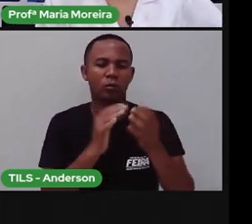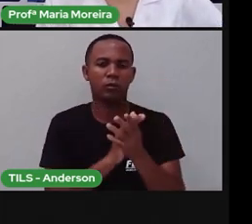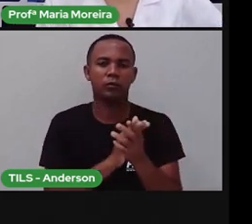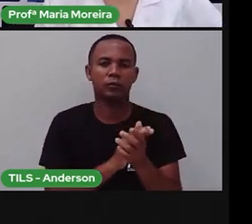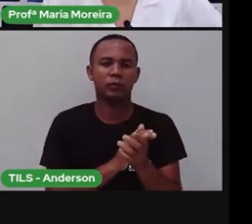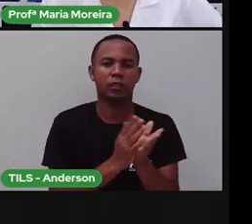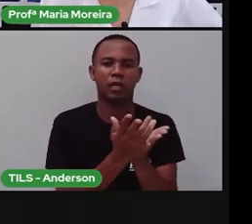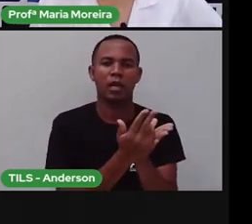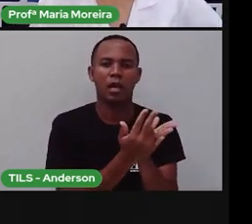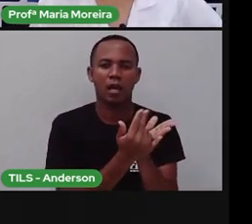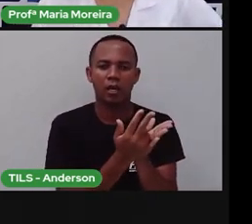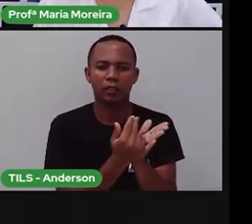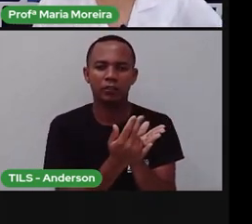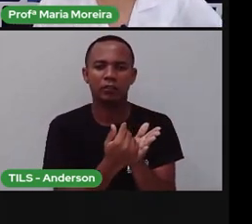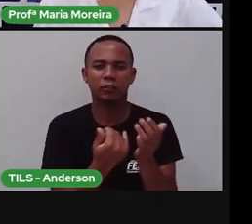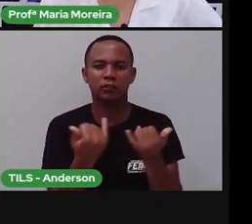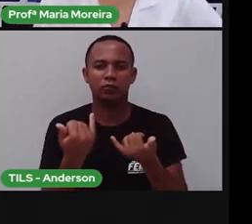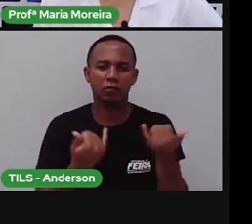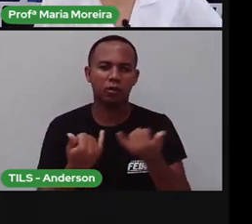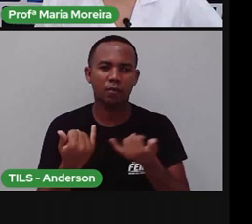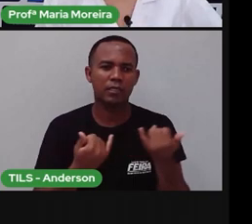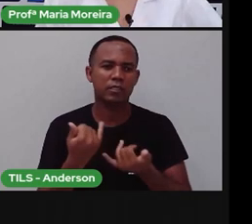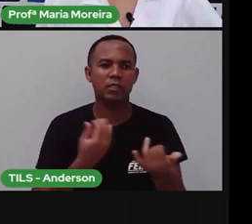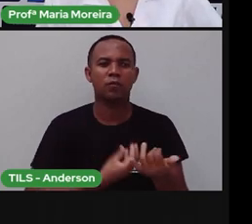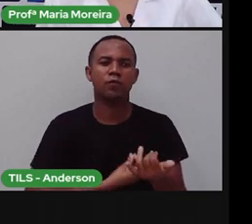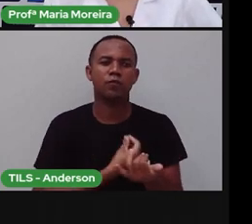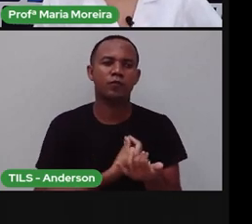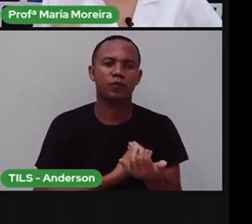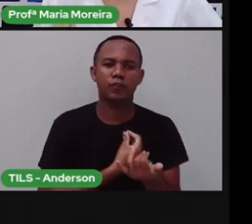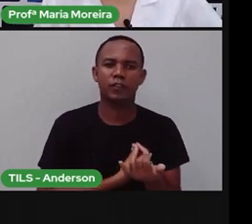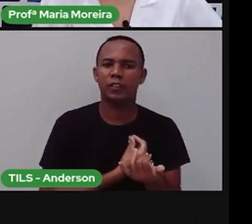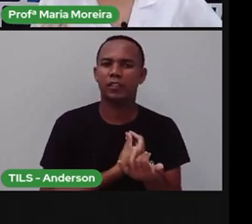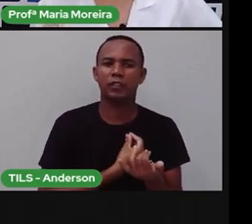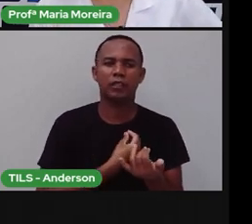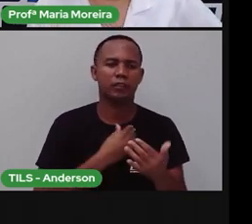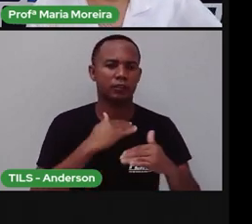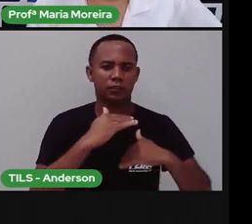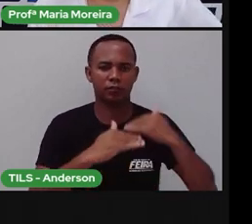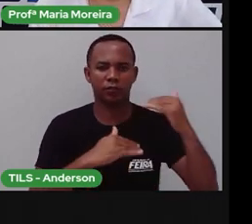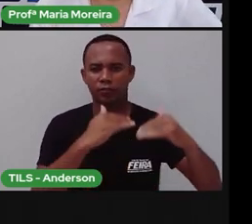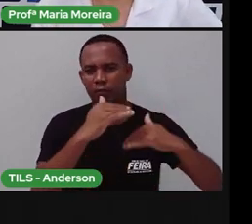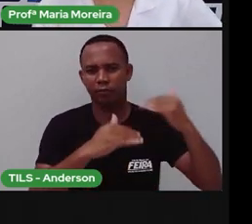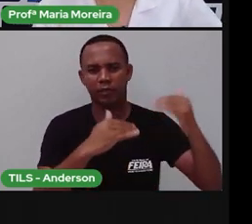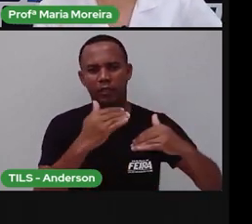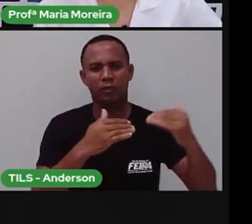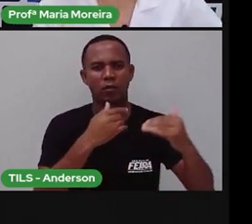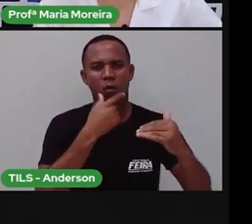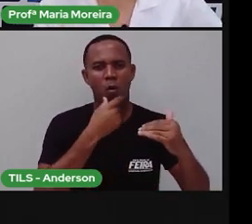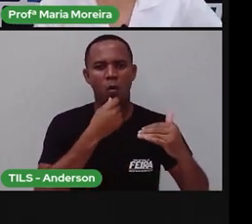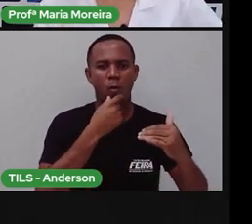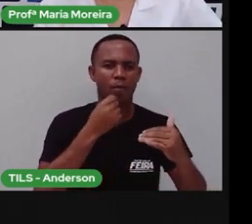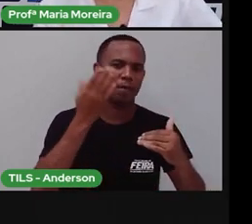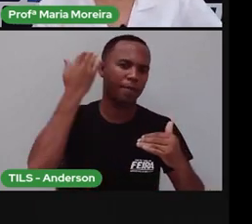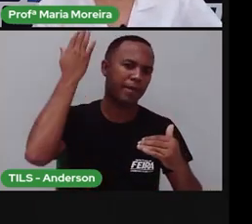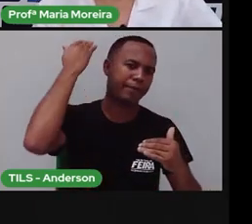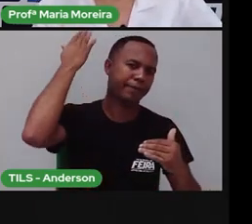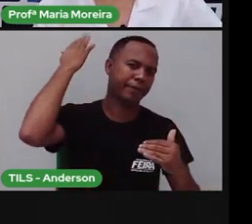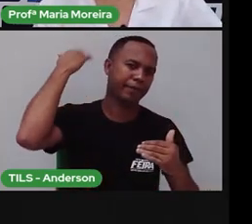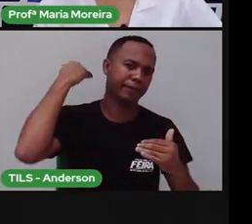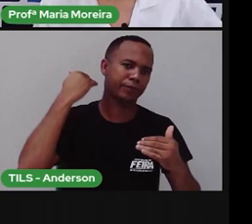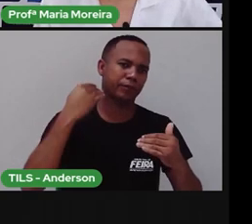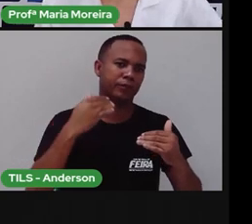artes, elas trazem informações sobre o estilo de vida e o desenvolvimento da arte do homem pré-histórico.